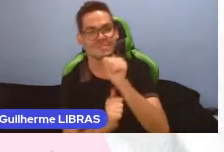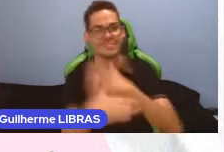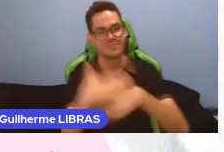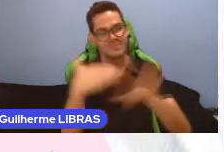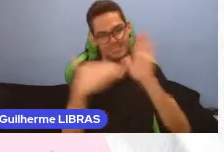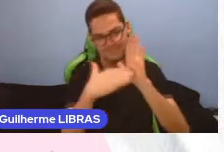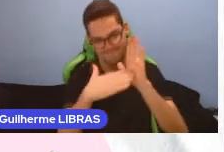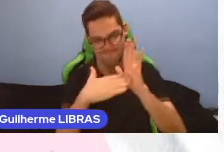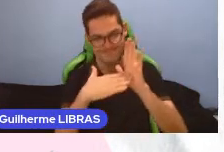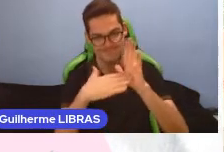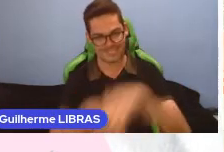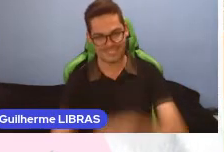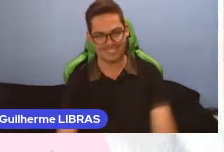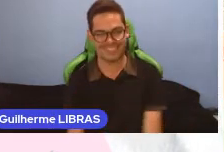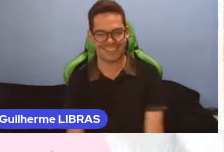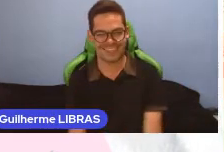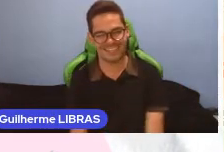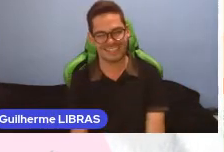Vamos lá?